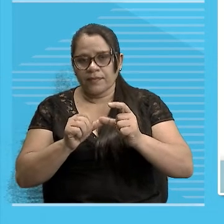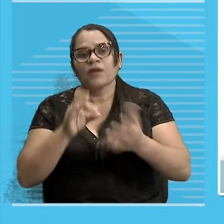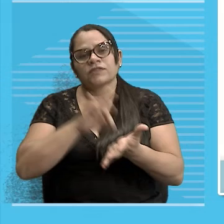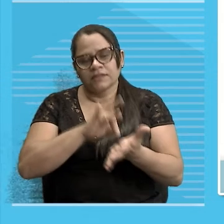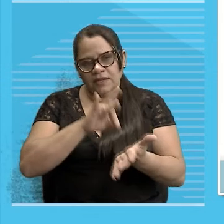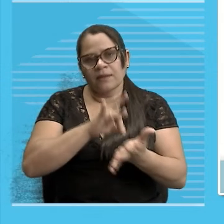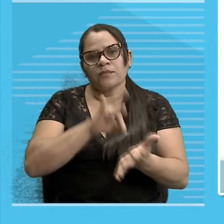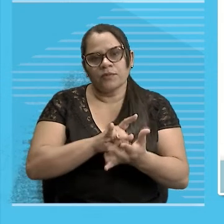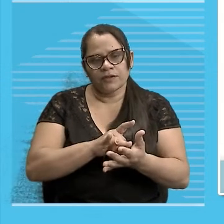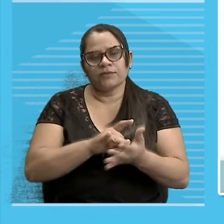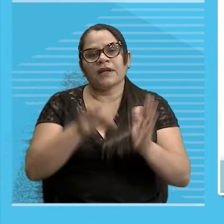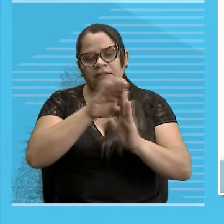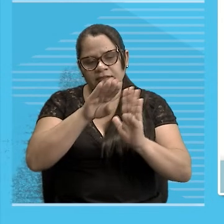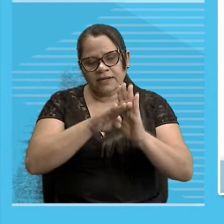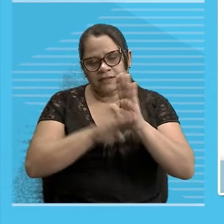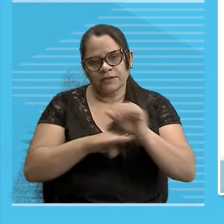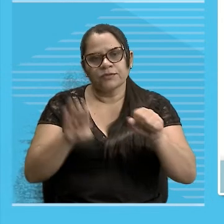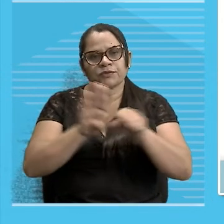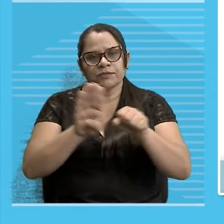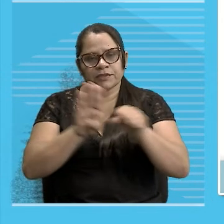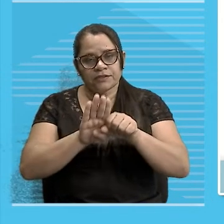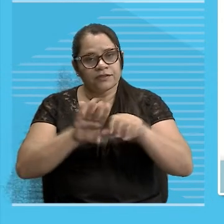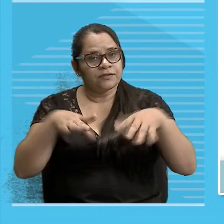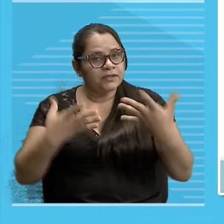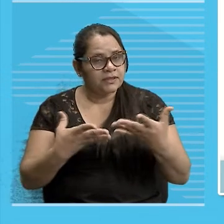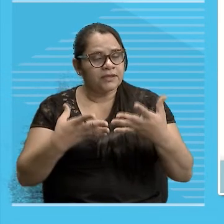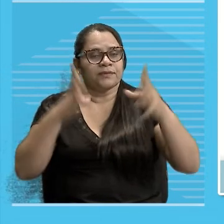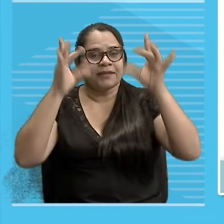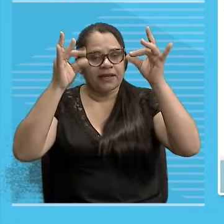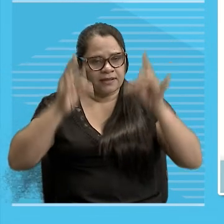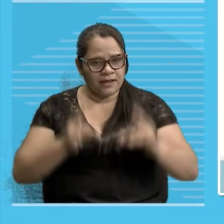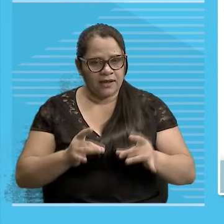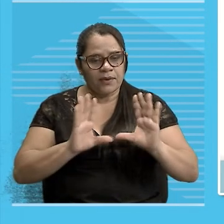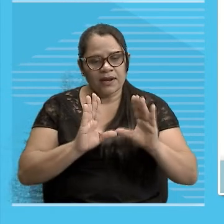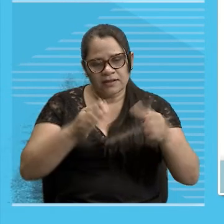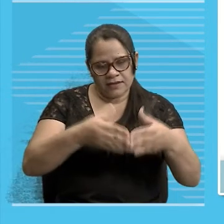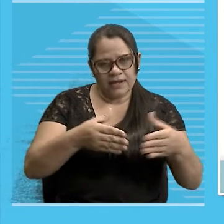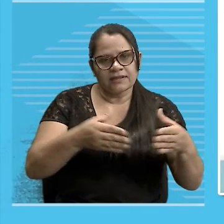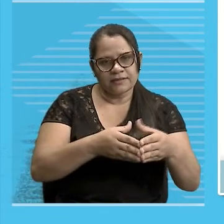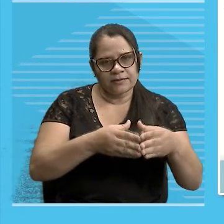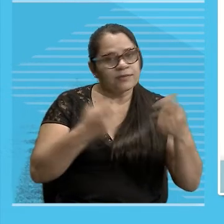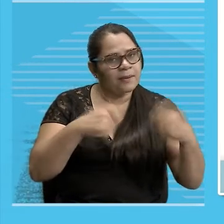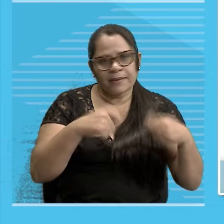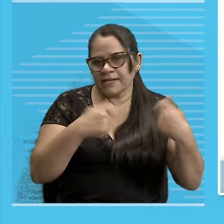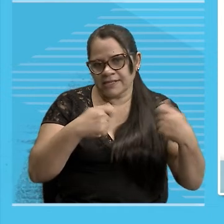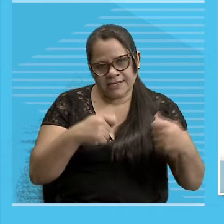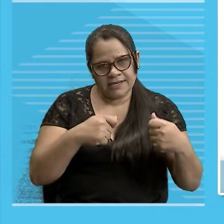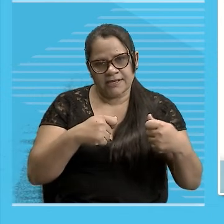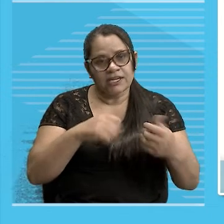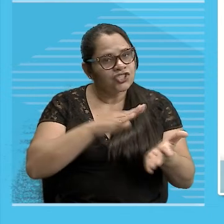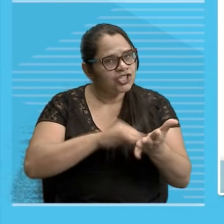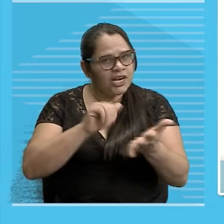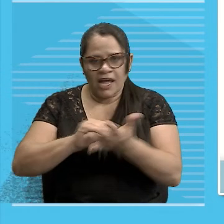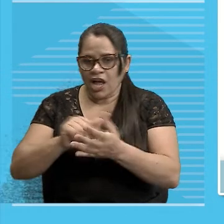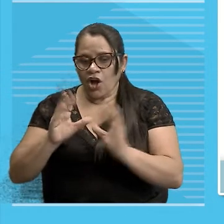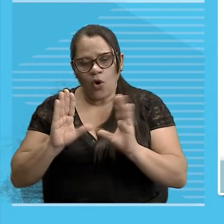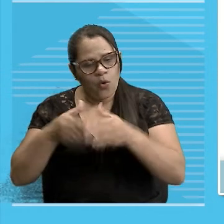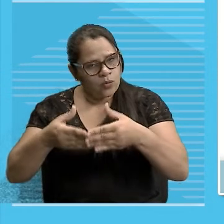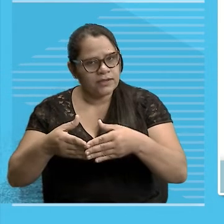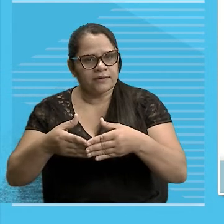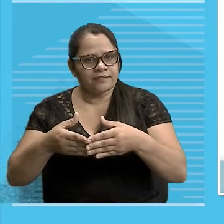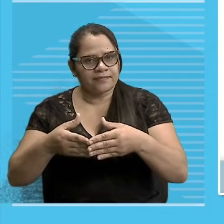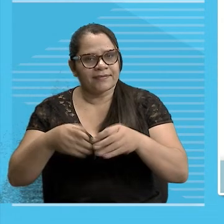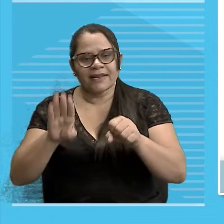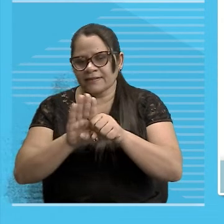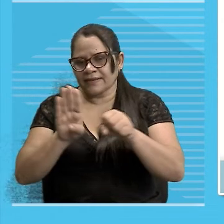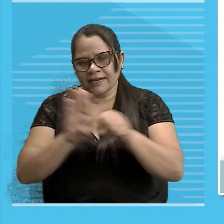substantivos Tá E detalhe Uma classificação Não necessariamente Elimina a outra Claro que Ou o